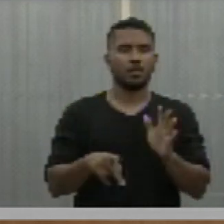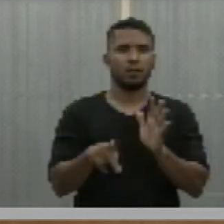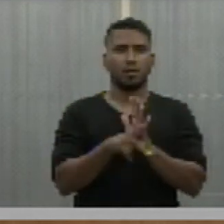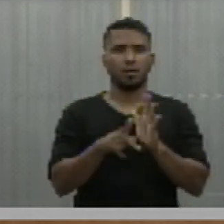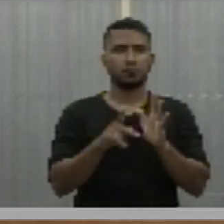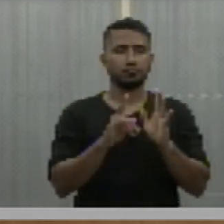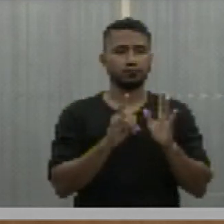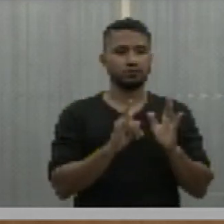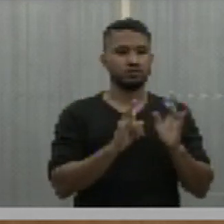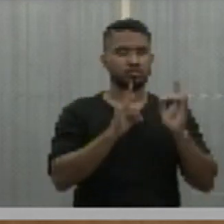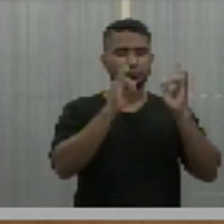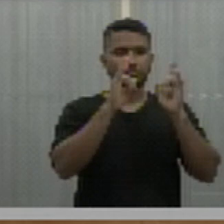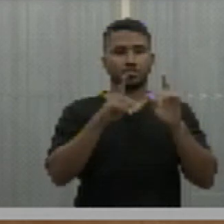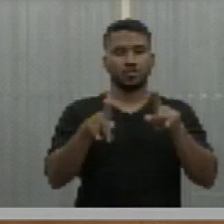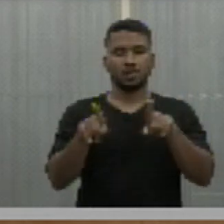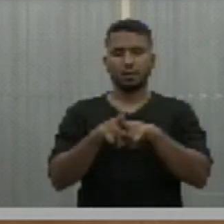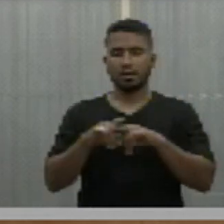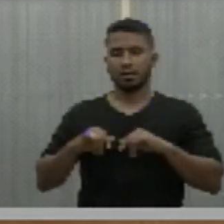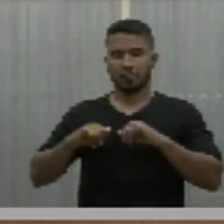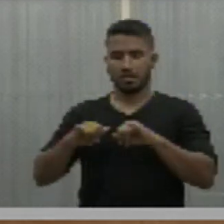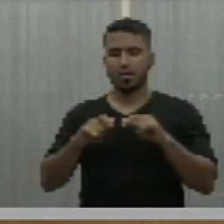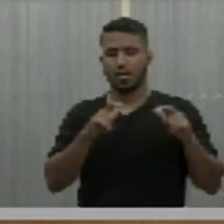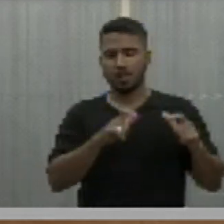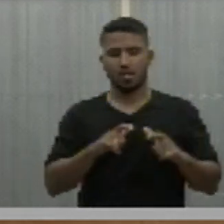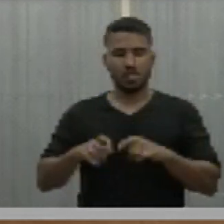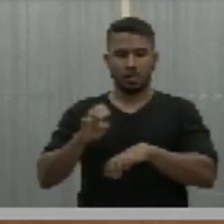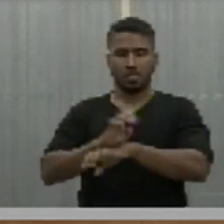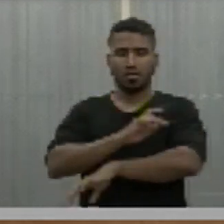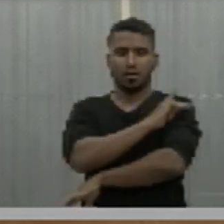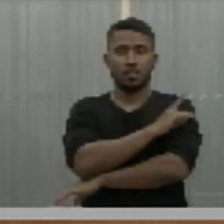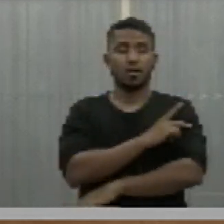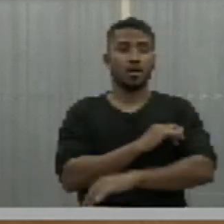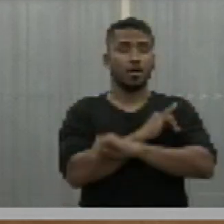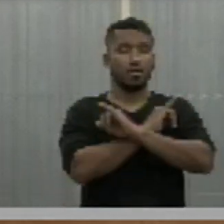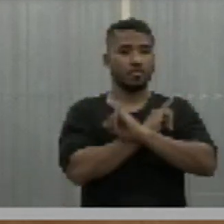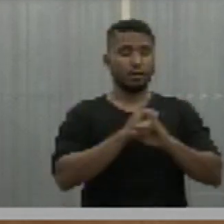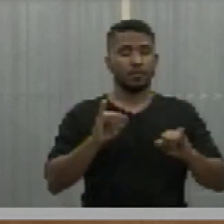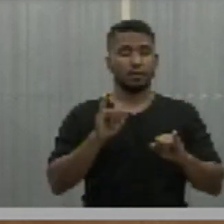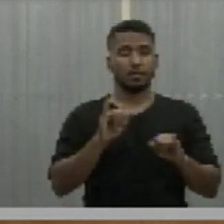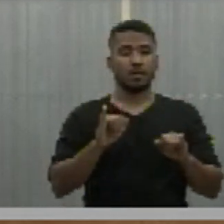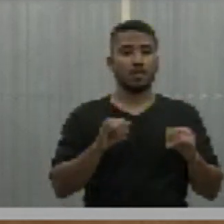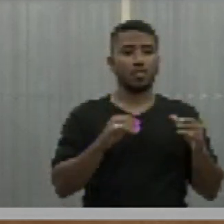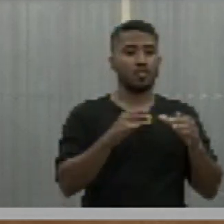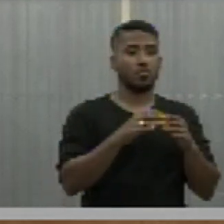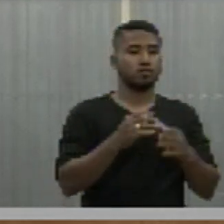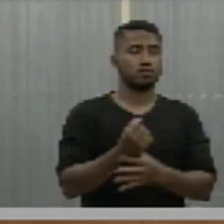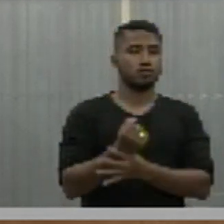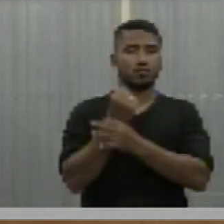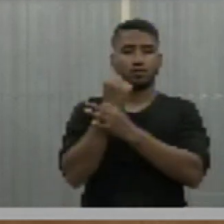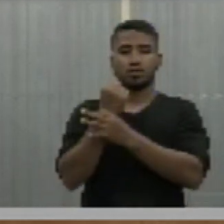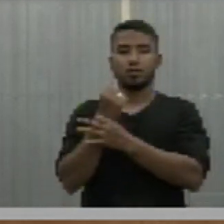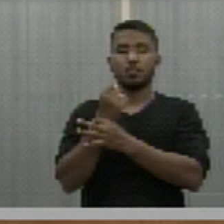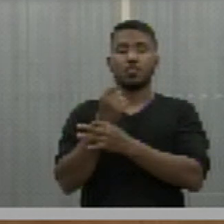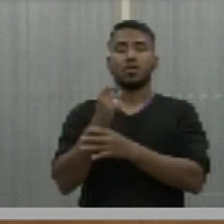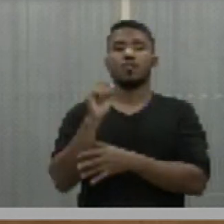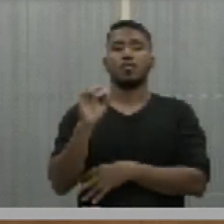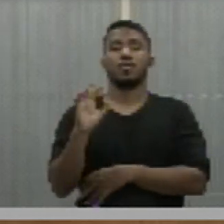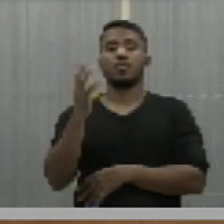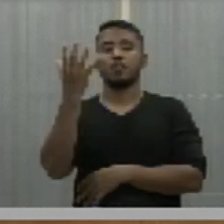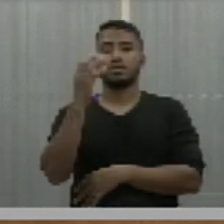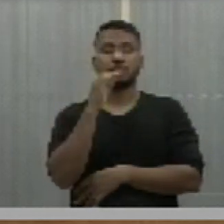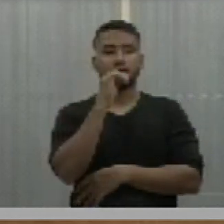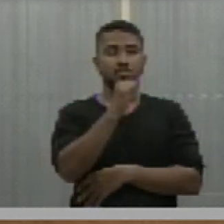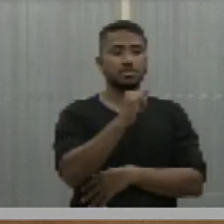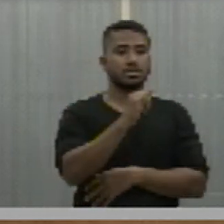residenciais e comerciais localizados no Estado do Piauí a comunicar aos órgãos de segurança pública a ocorrência de